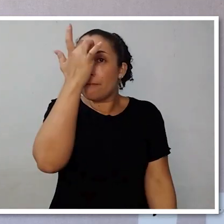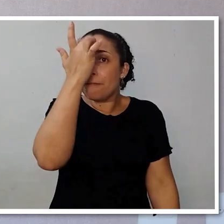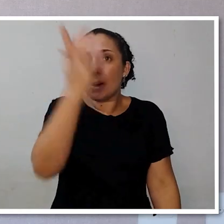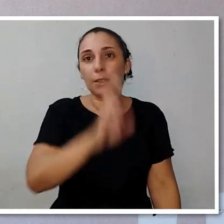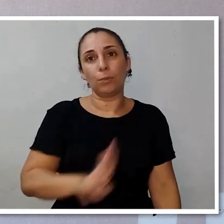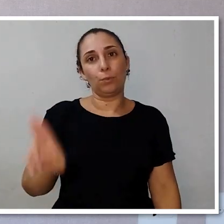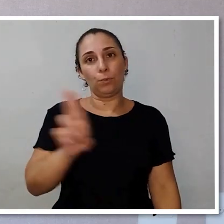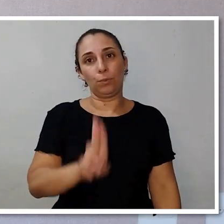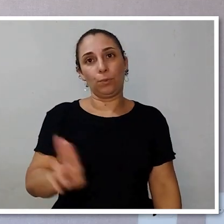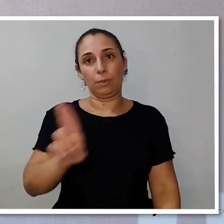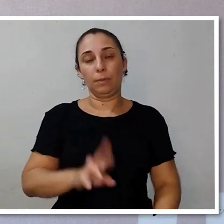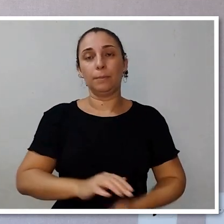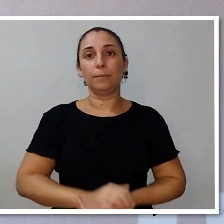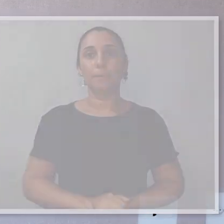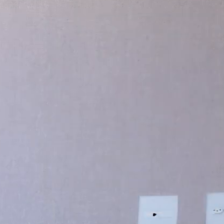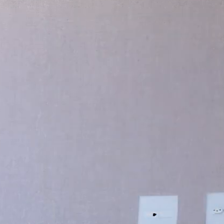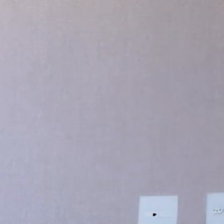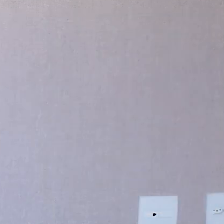usar.